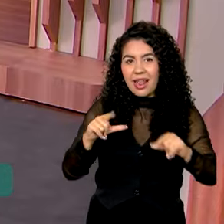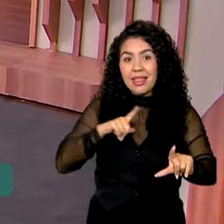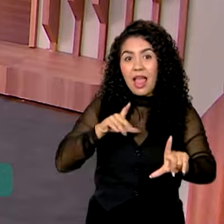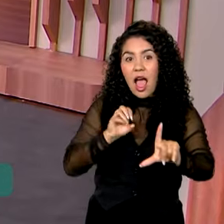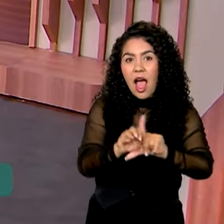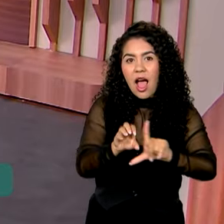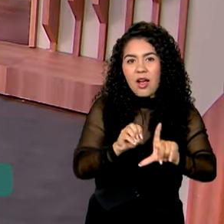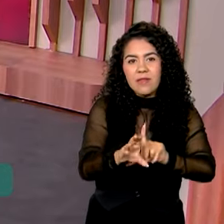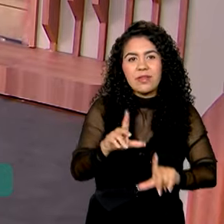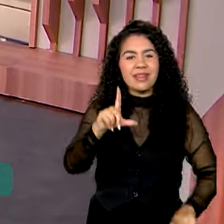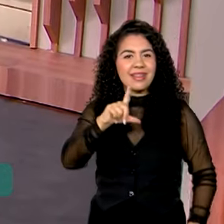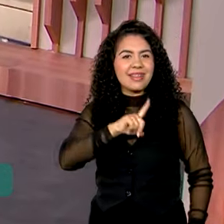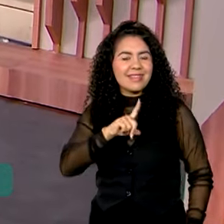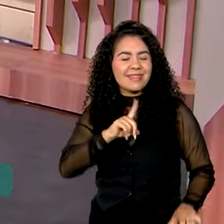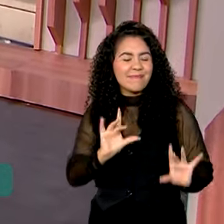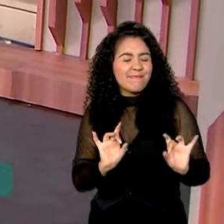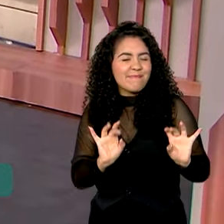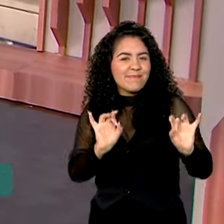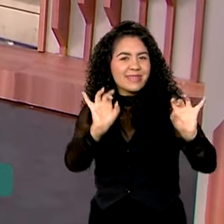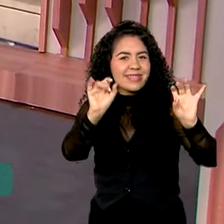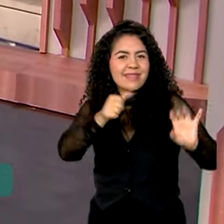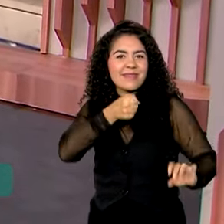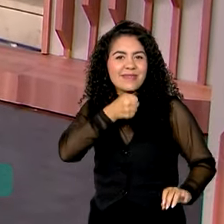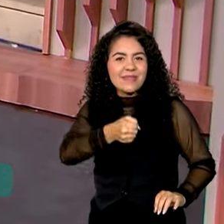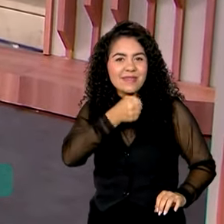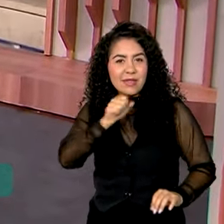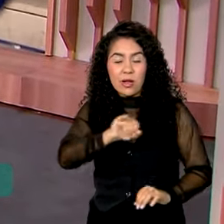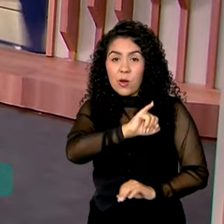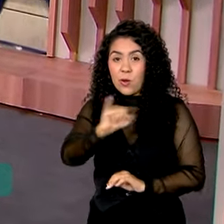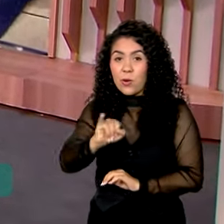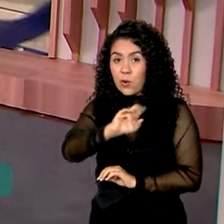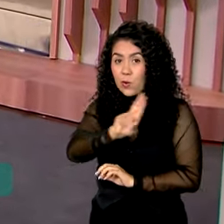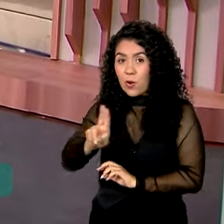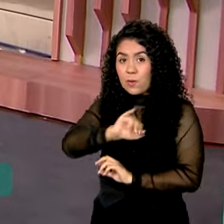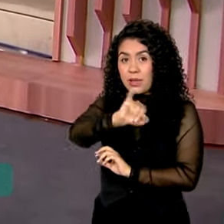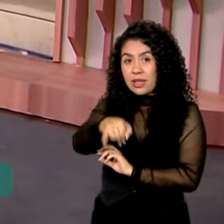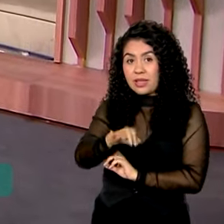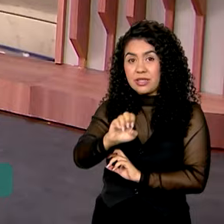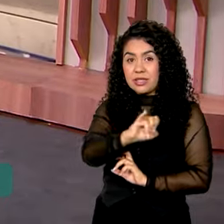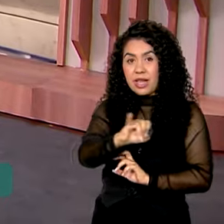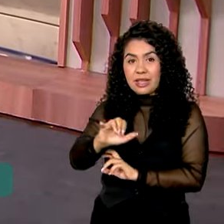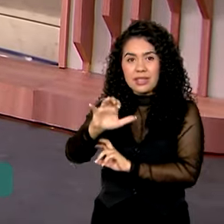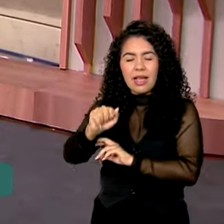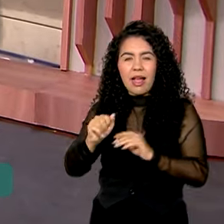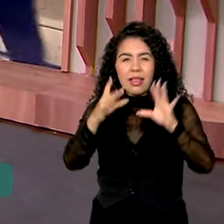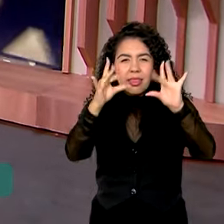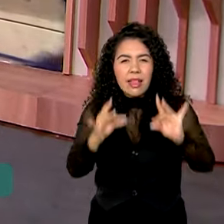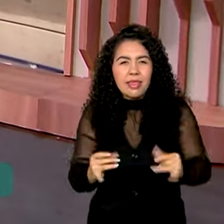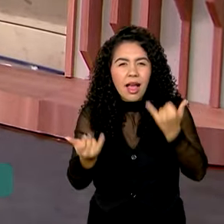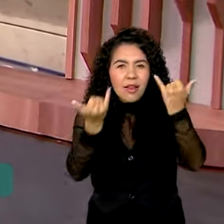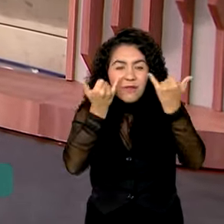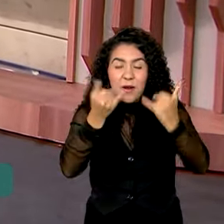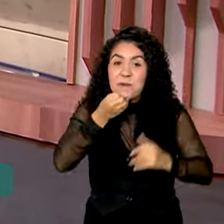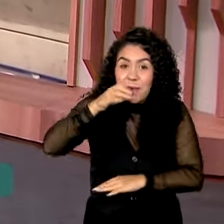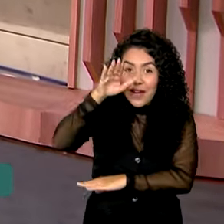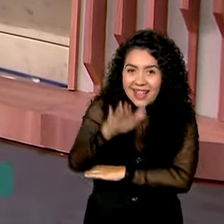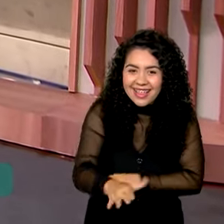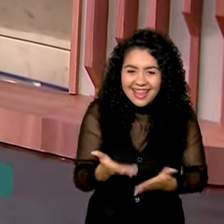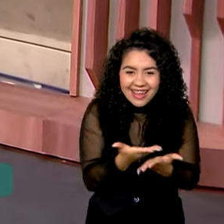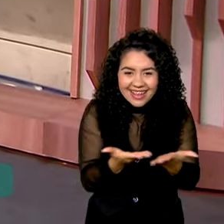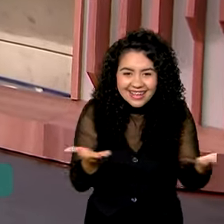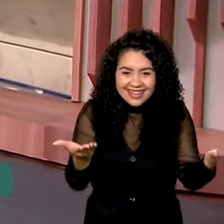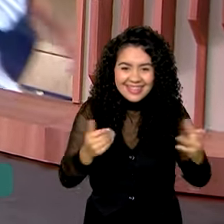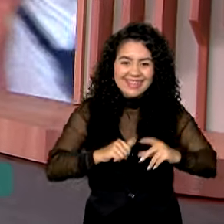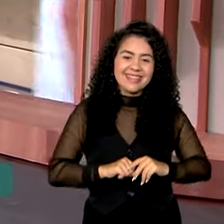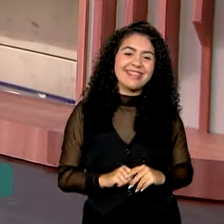a nossa enviada mais que especial, Jéssica Gonçalves, tem todas as informações. Boa tarde para você,